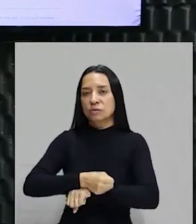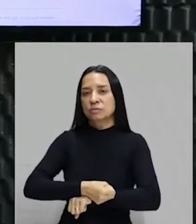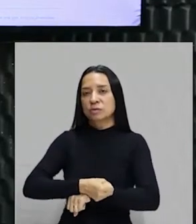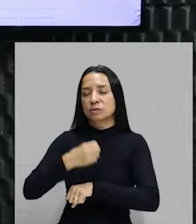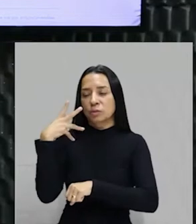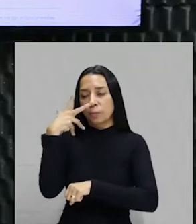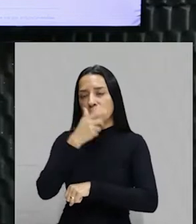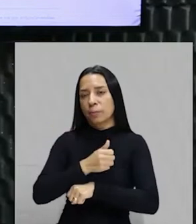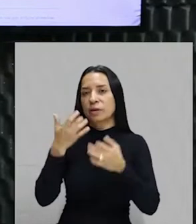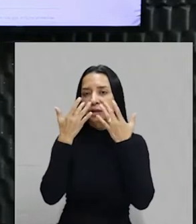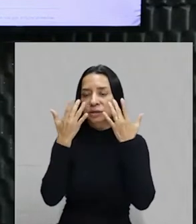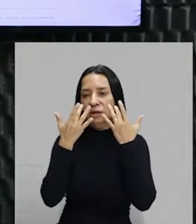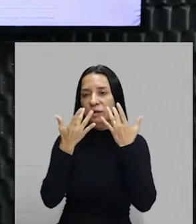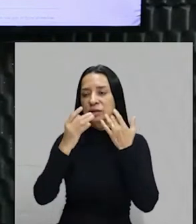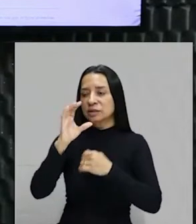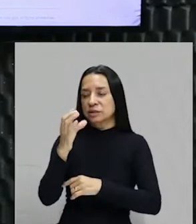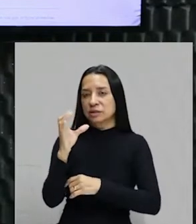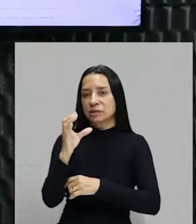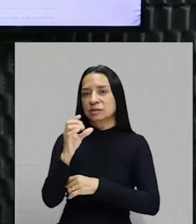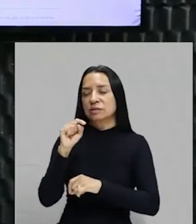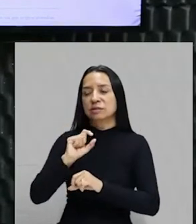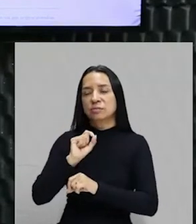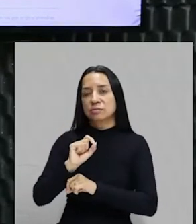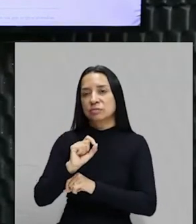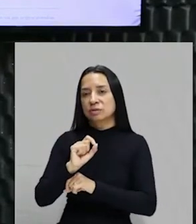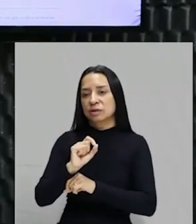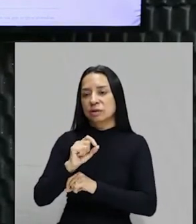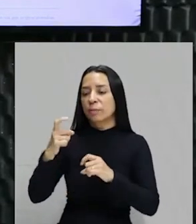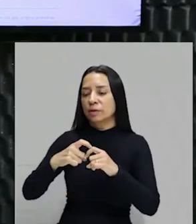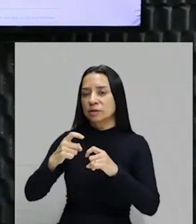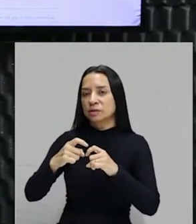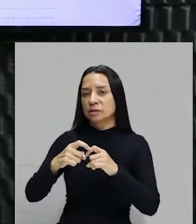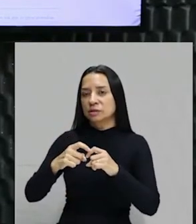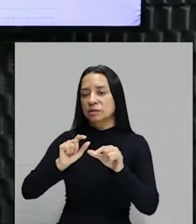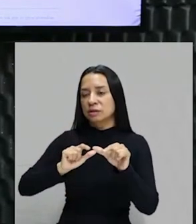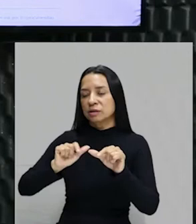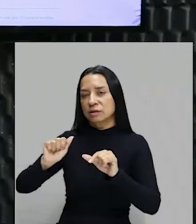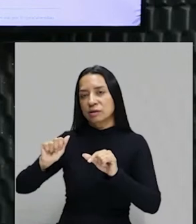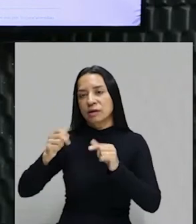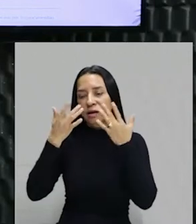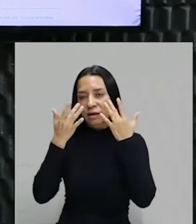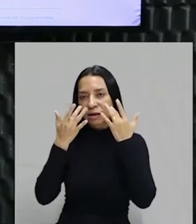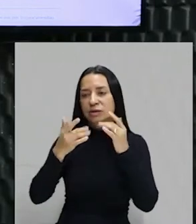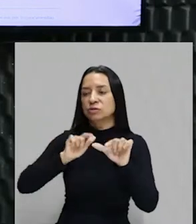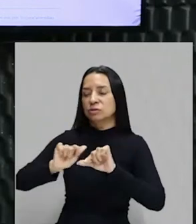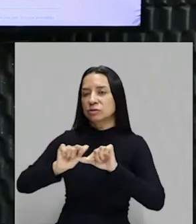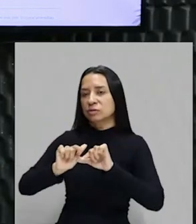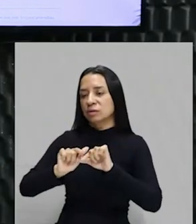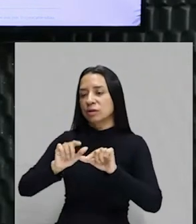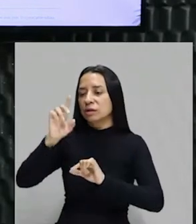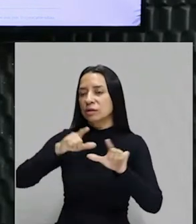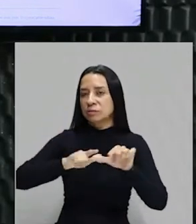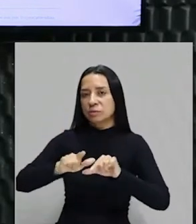onde Ciências era Medicina, Artes e Ofícios, trabalhavam em Belas Artes, Direito e Filosofia.